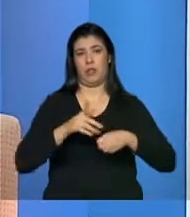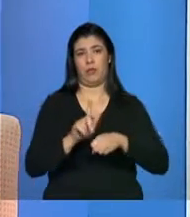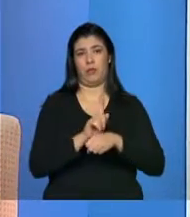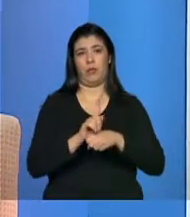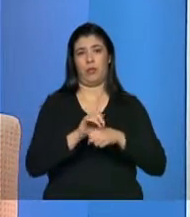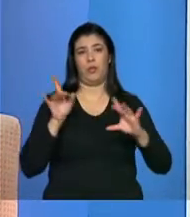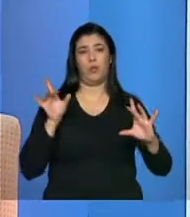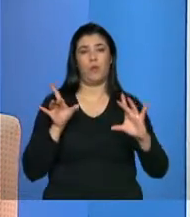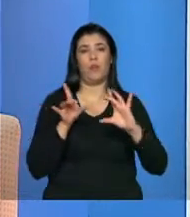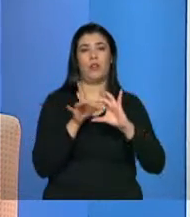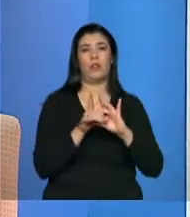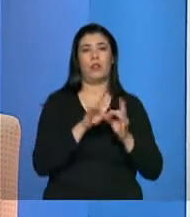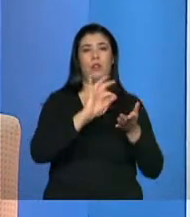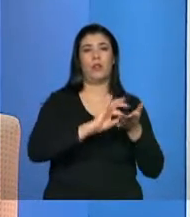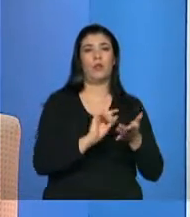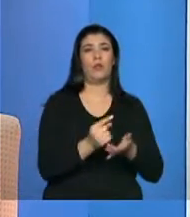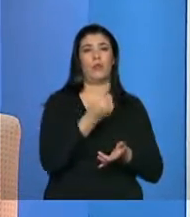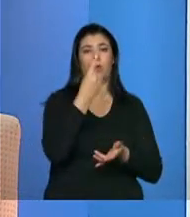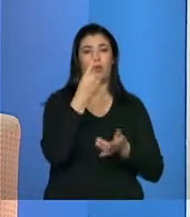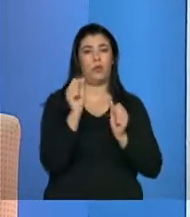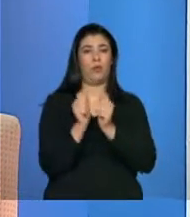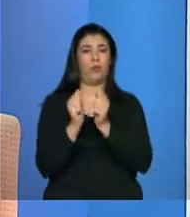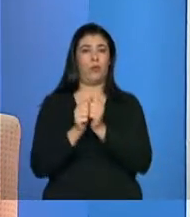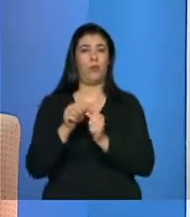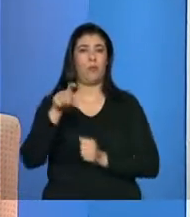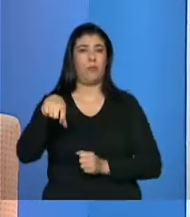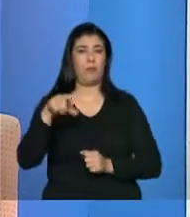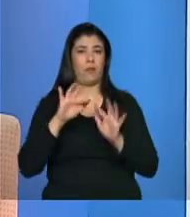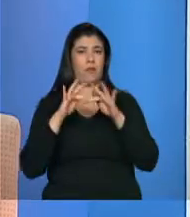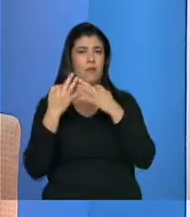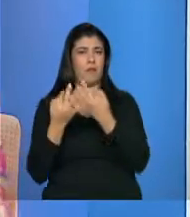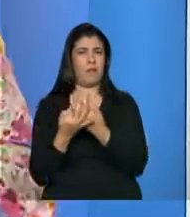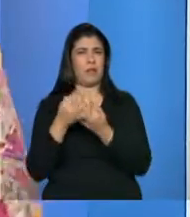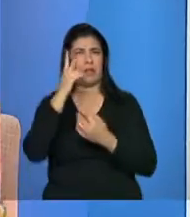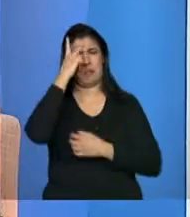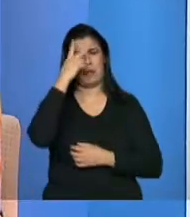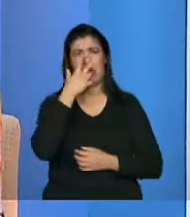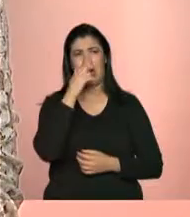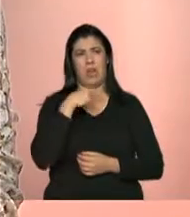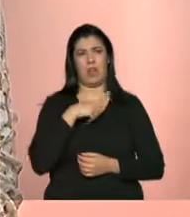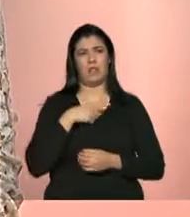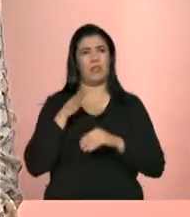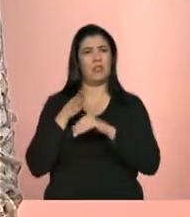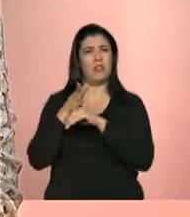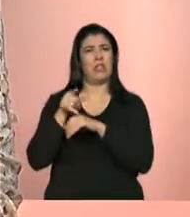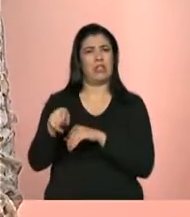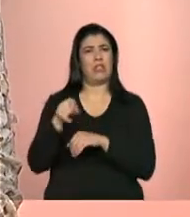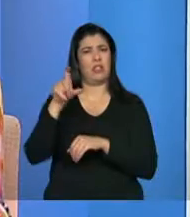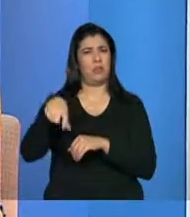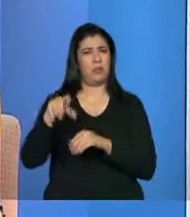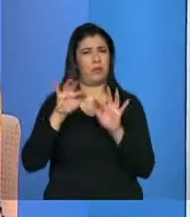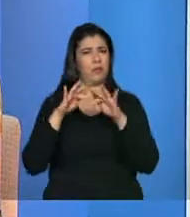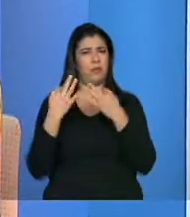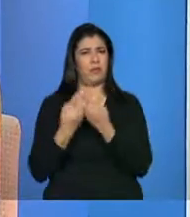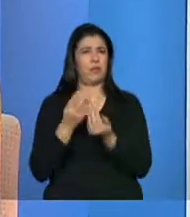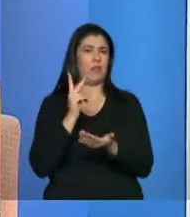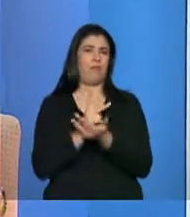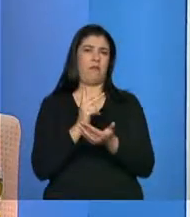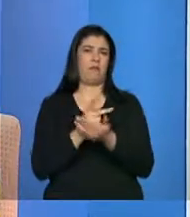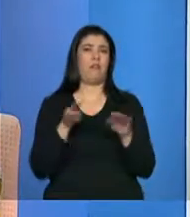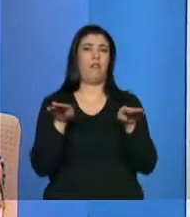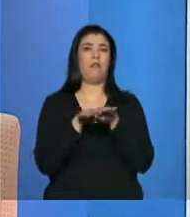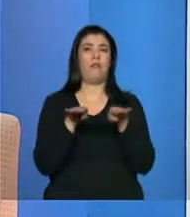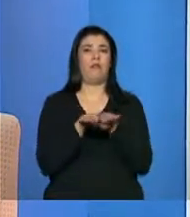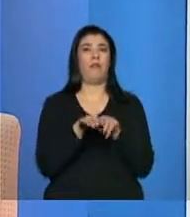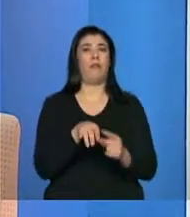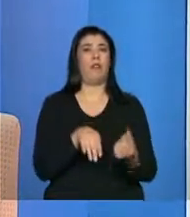Família, as famílias acham que o cadastro único só dá acesso ao Bolsa Família. Mas não é confundem, não é. O cadastro é um